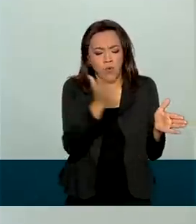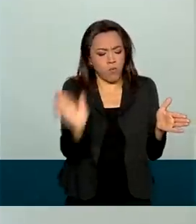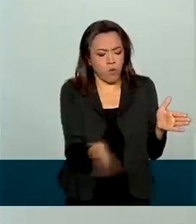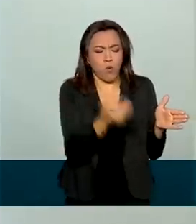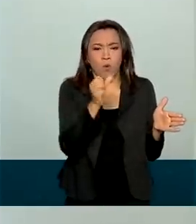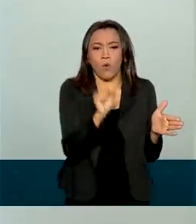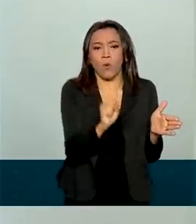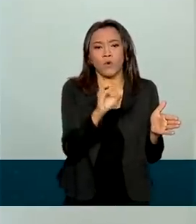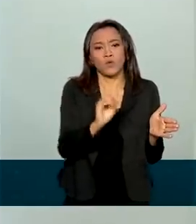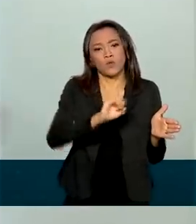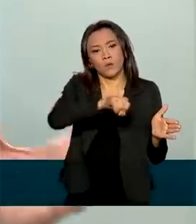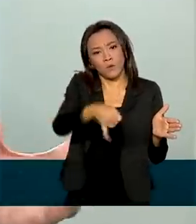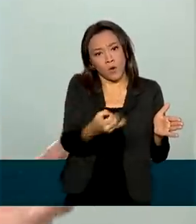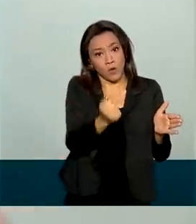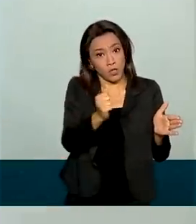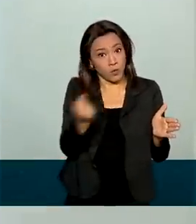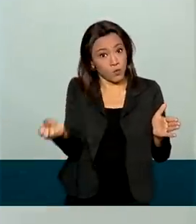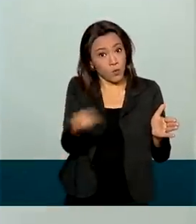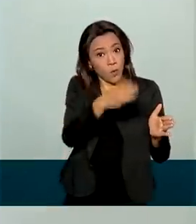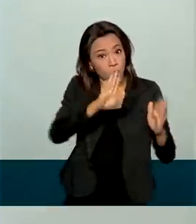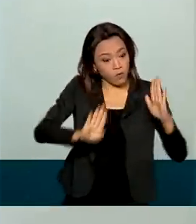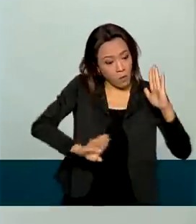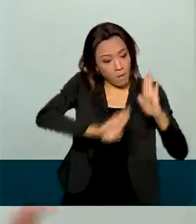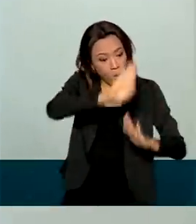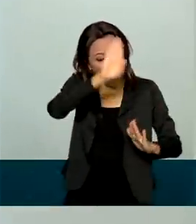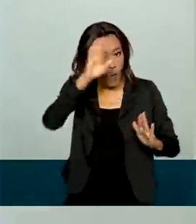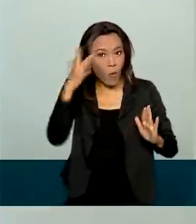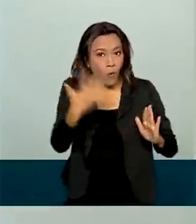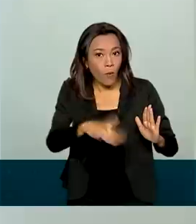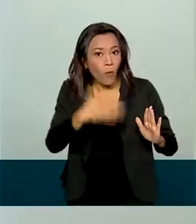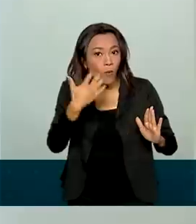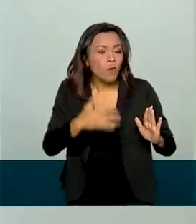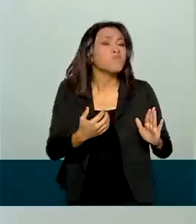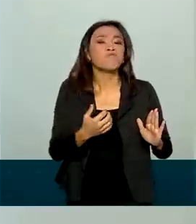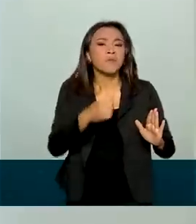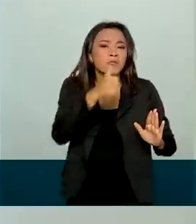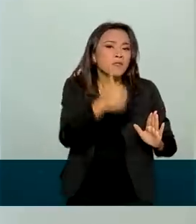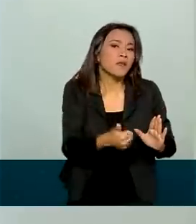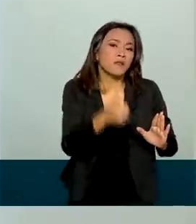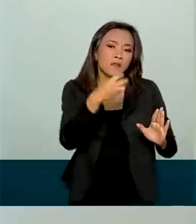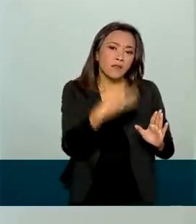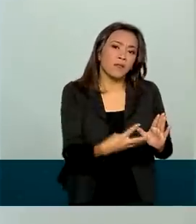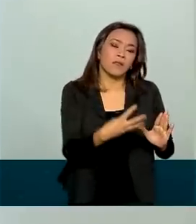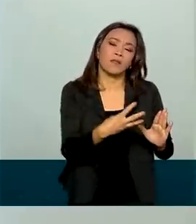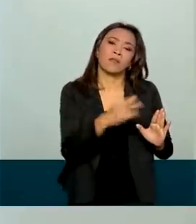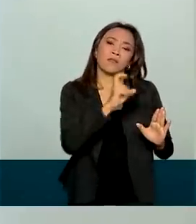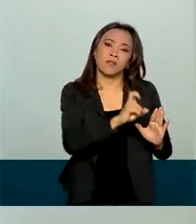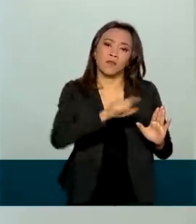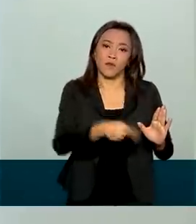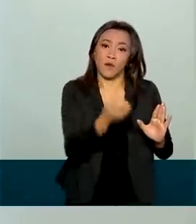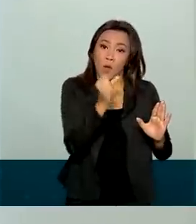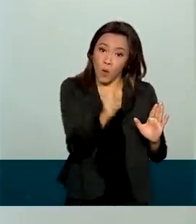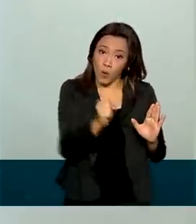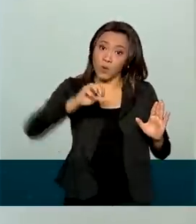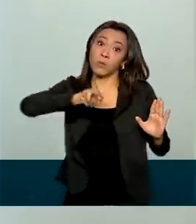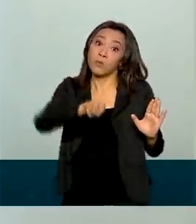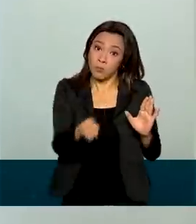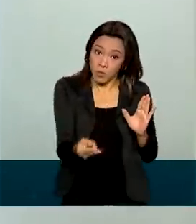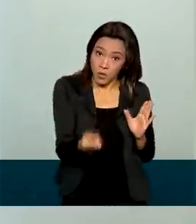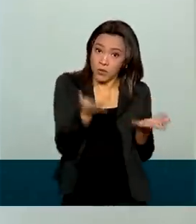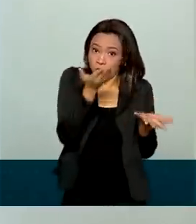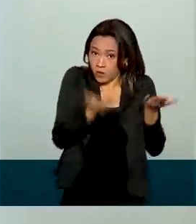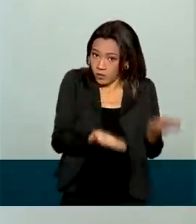seria um novo recorde no levantamento histórico, que seria algo em torno de 135,8 milhões de toneladas.